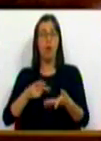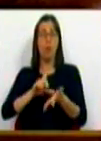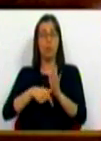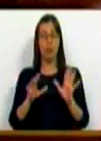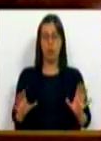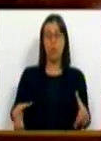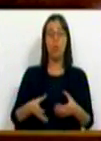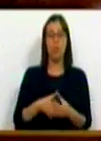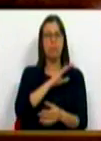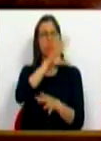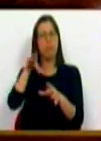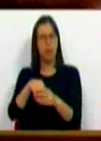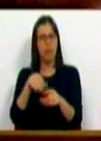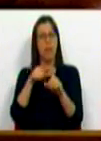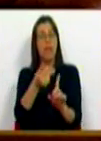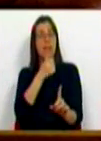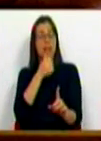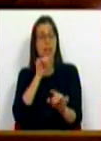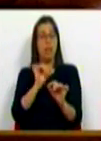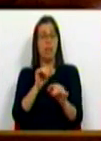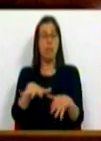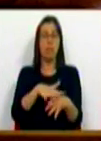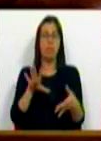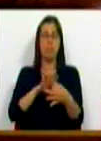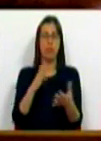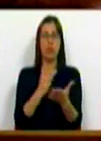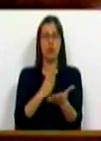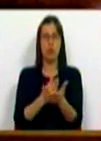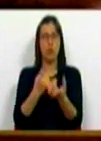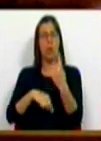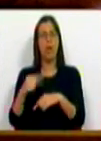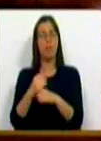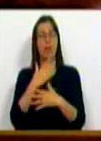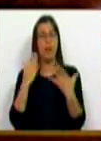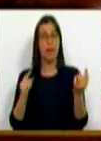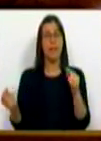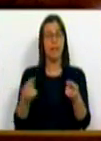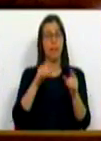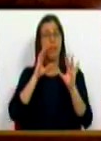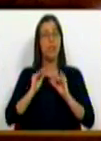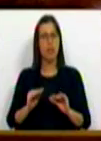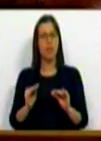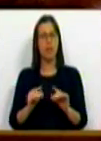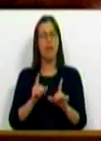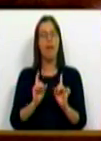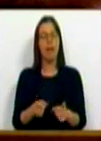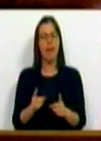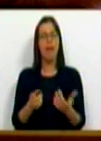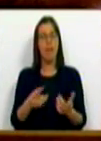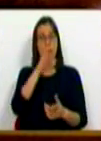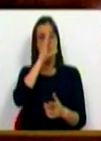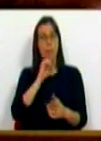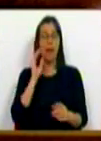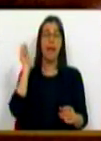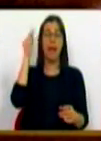coletivos, envolvê-los nas decisões do seu contexto escolar e também nos grandes debates da educação é justamente o que o